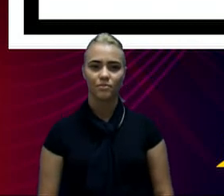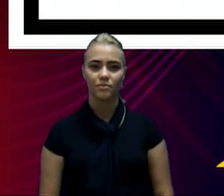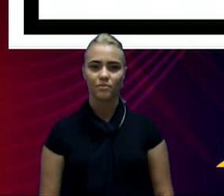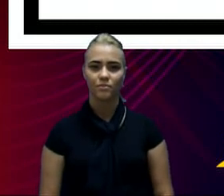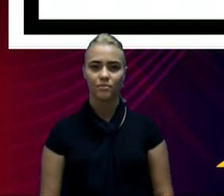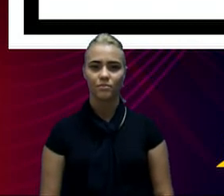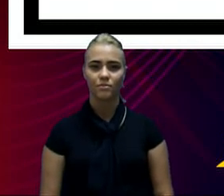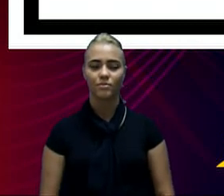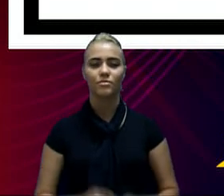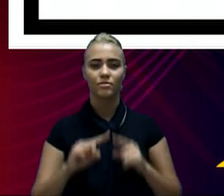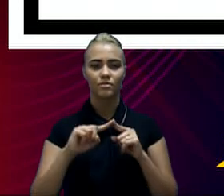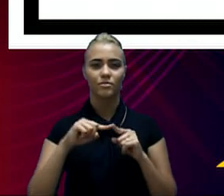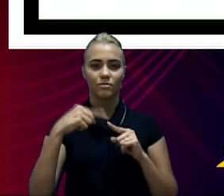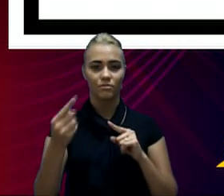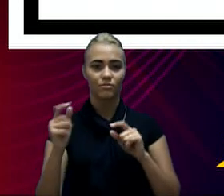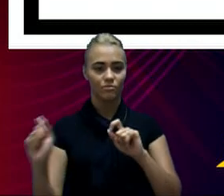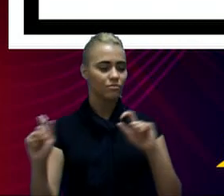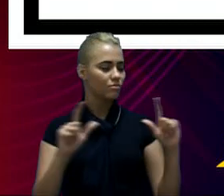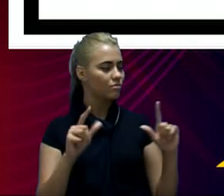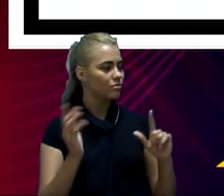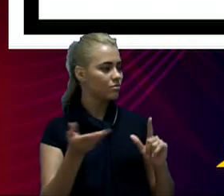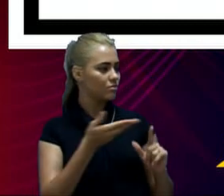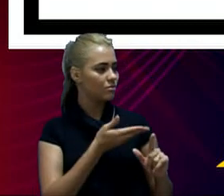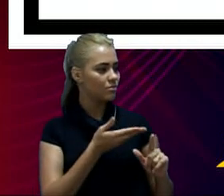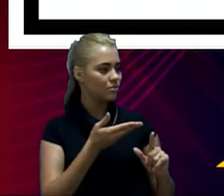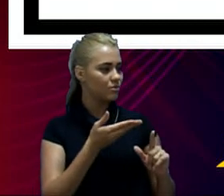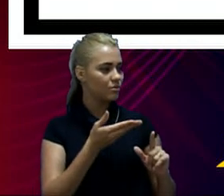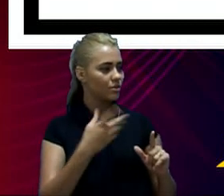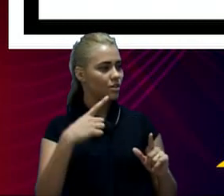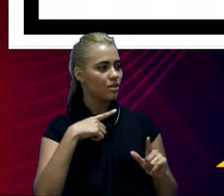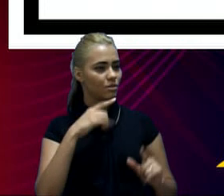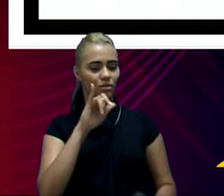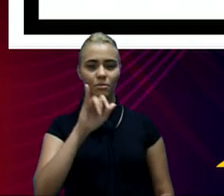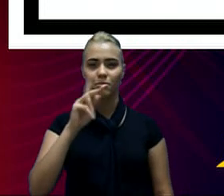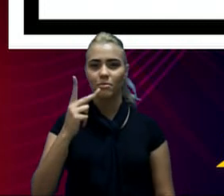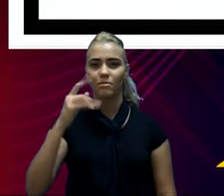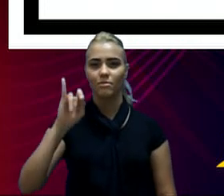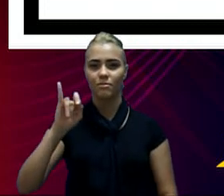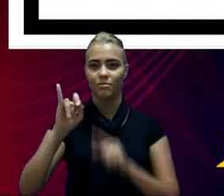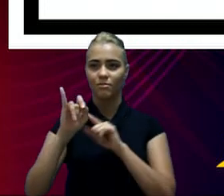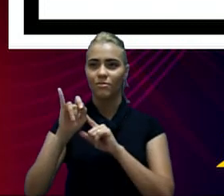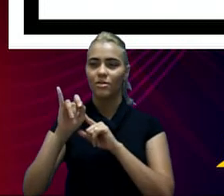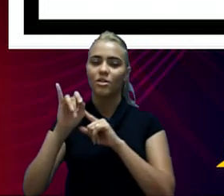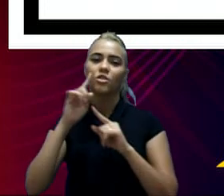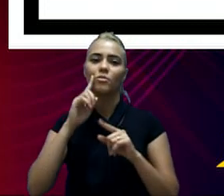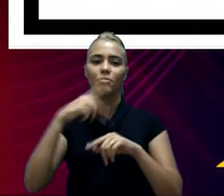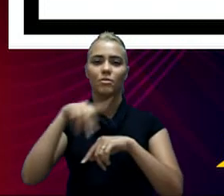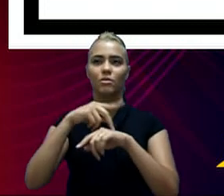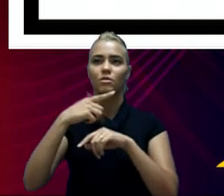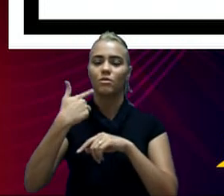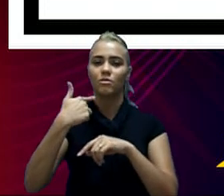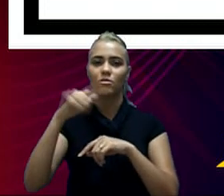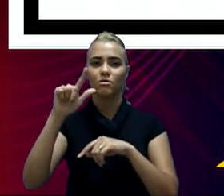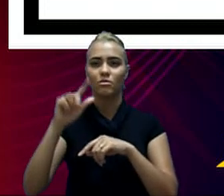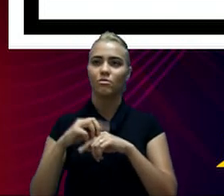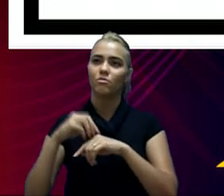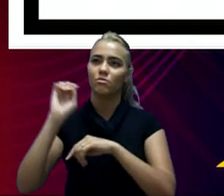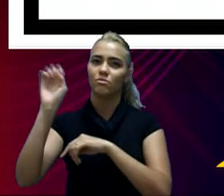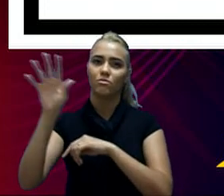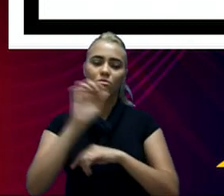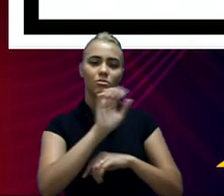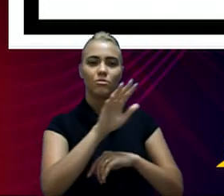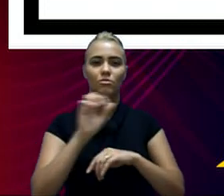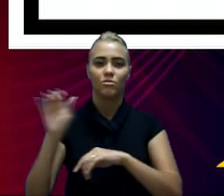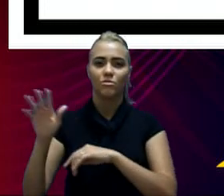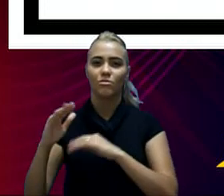Na próxima tela, temos aí, então, o IPI Exportações, uma receita muito pequena, da